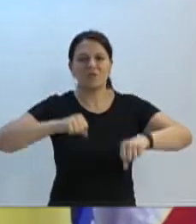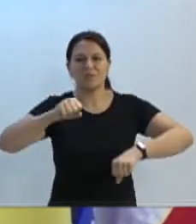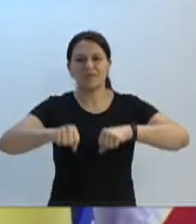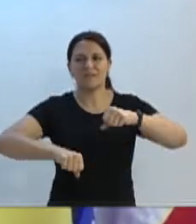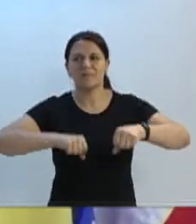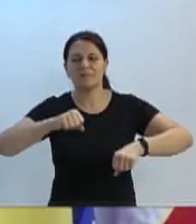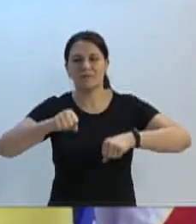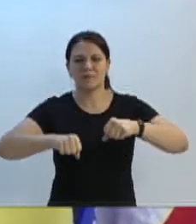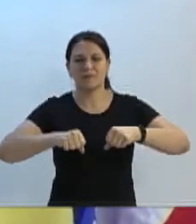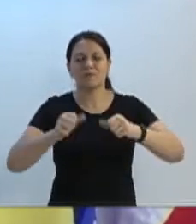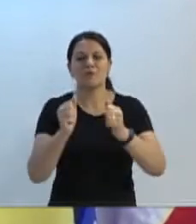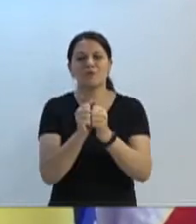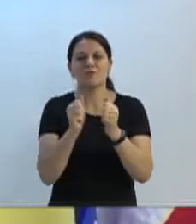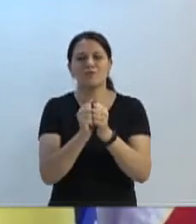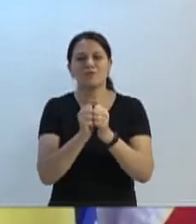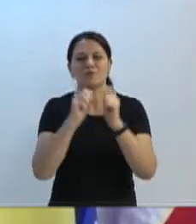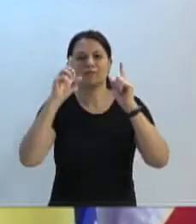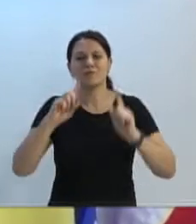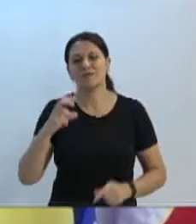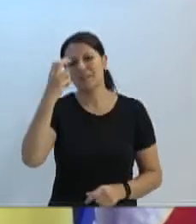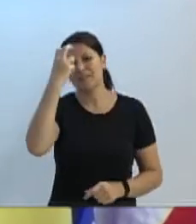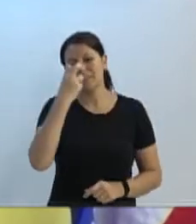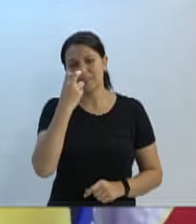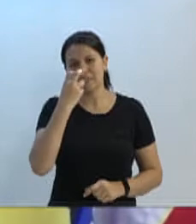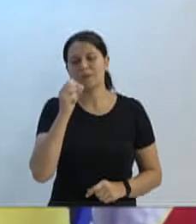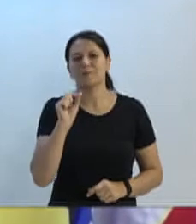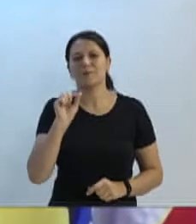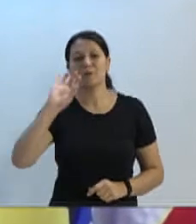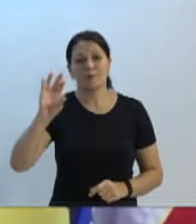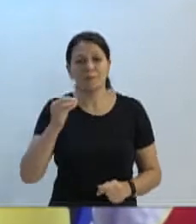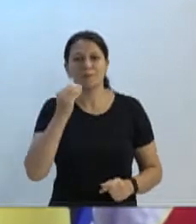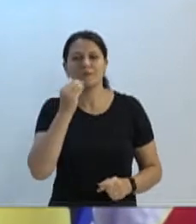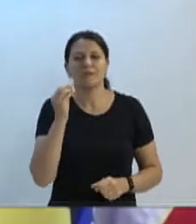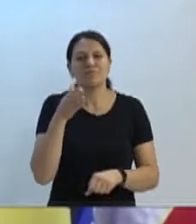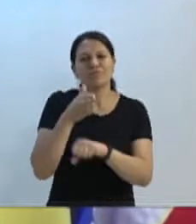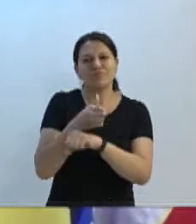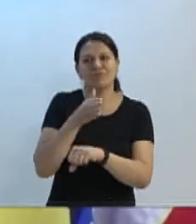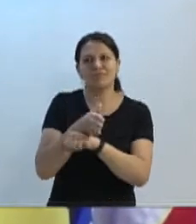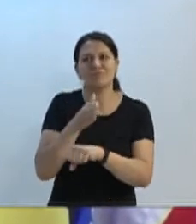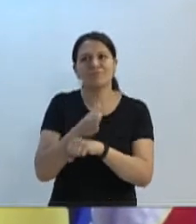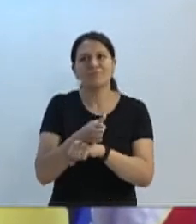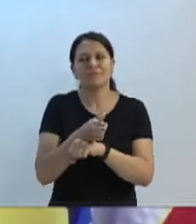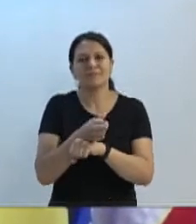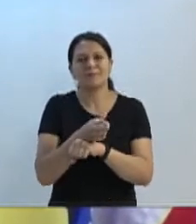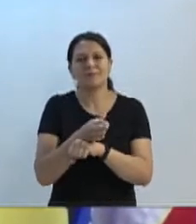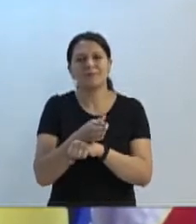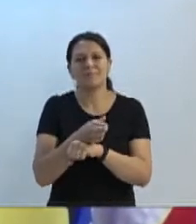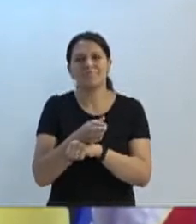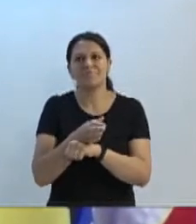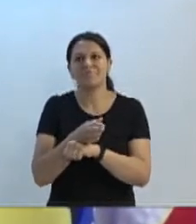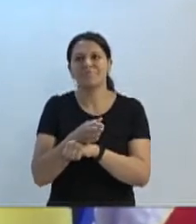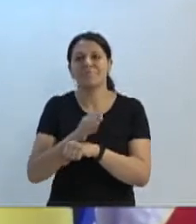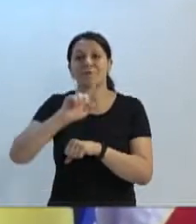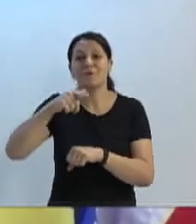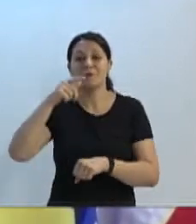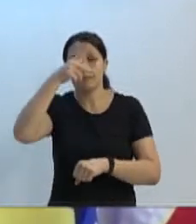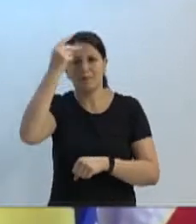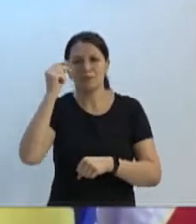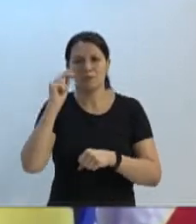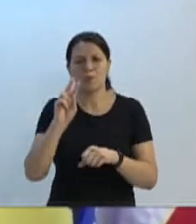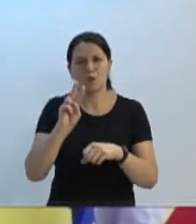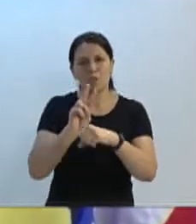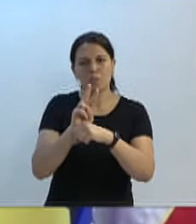com deficientes visuais, que tem a oportunidade de participar, sendo guiado, Gilberto, por outra pessoa na